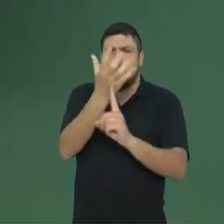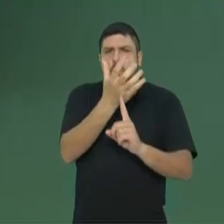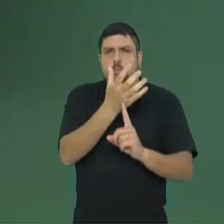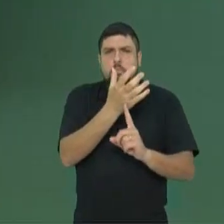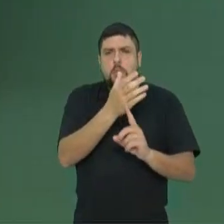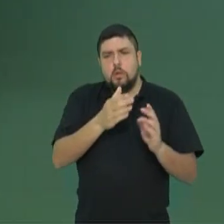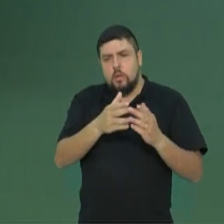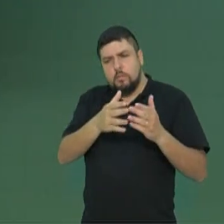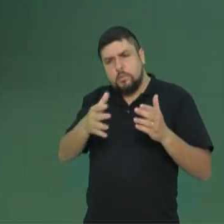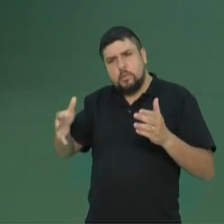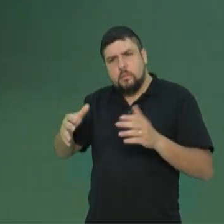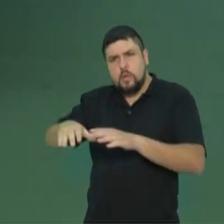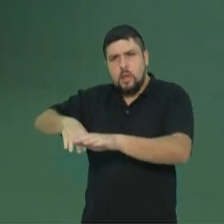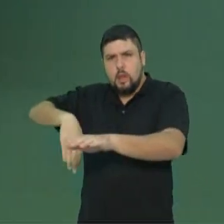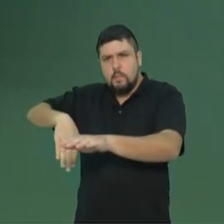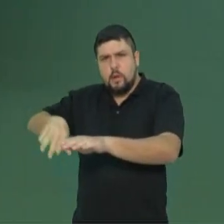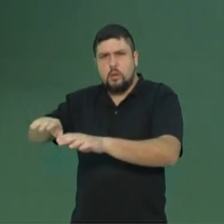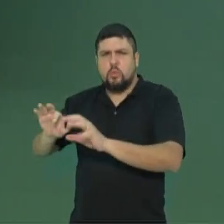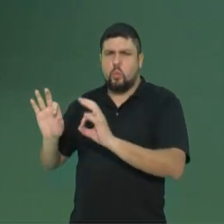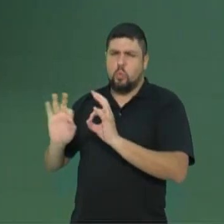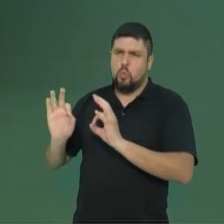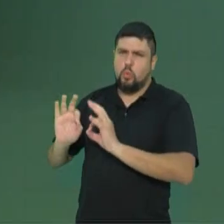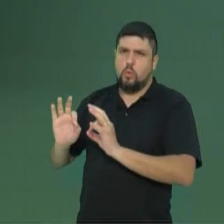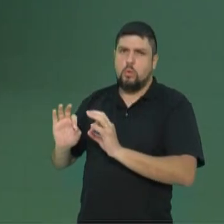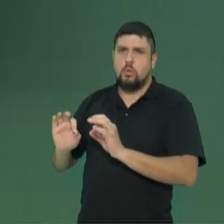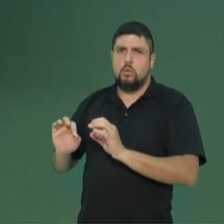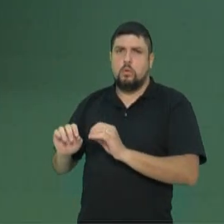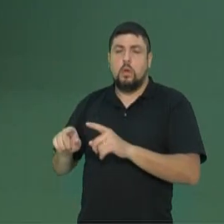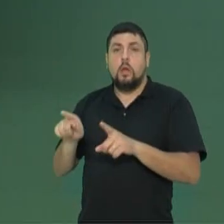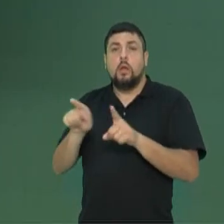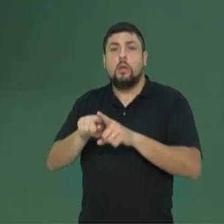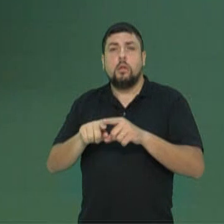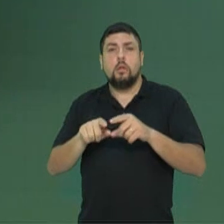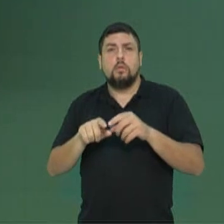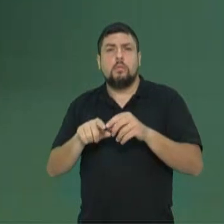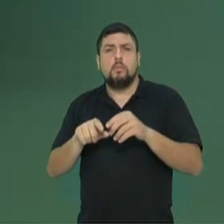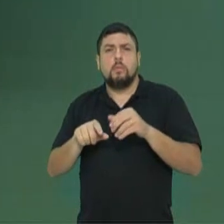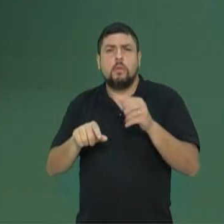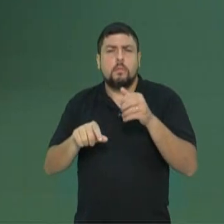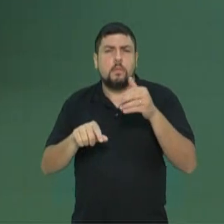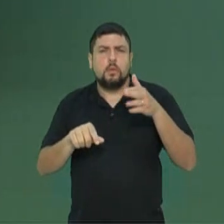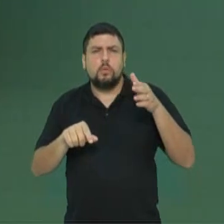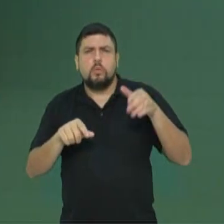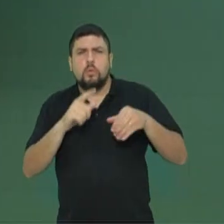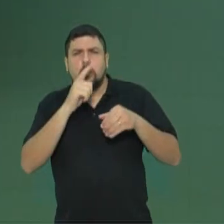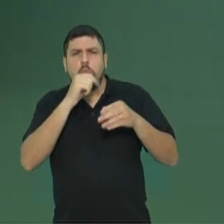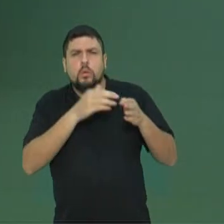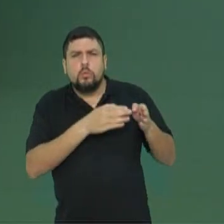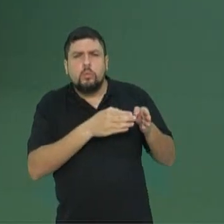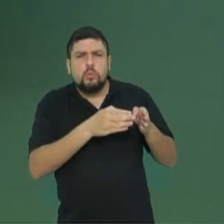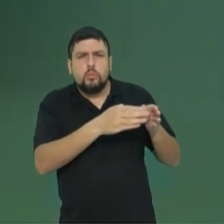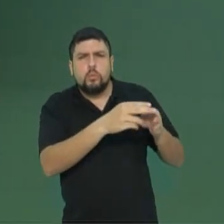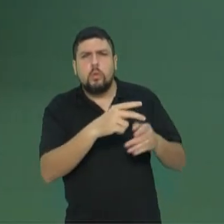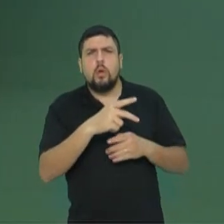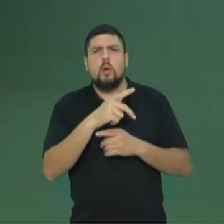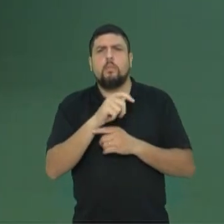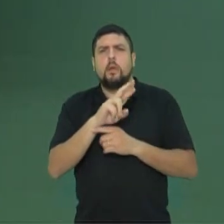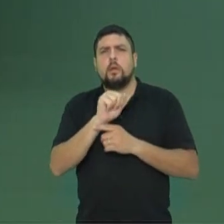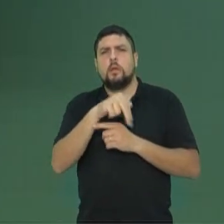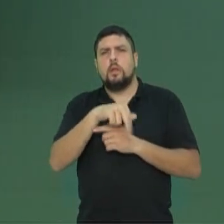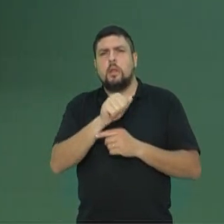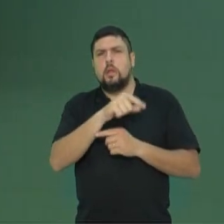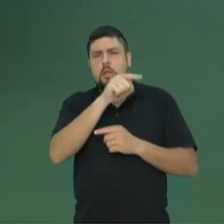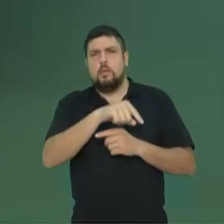naturalmente falando, e lá bem perto das regiões mais baixas do rio Paraná, naturalmente falando. Ela tem um